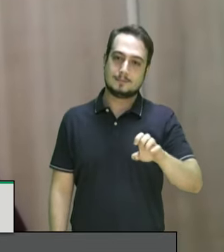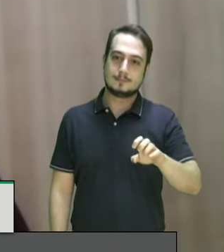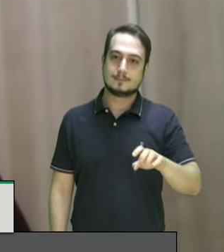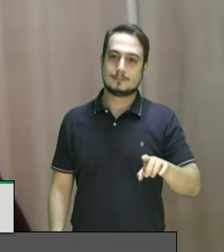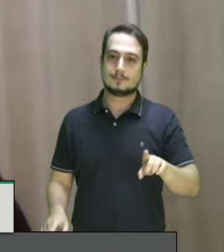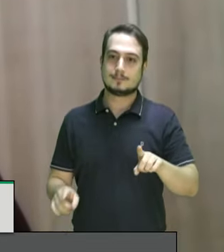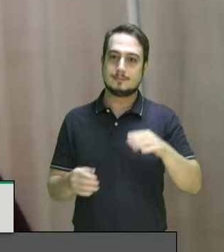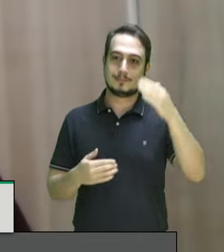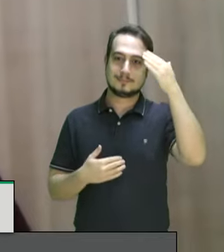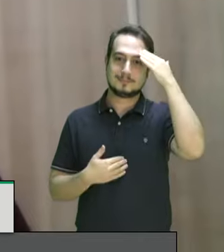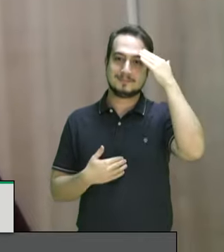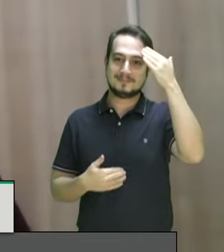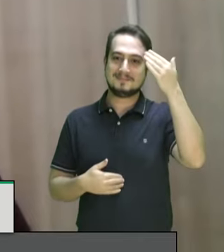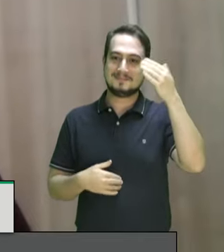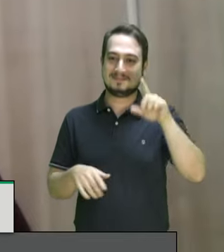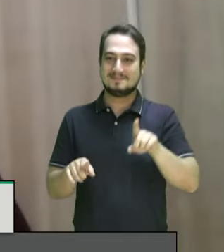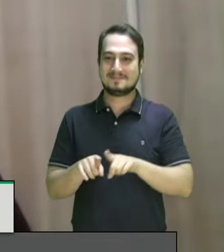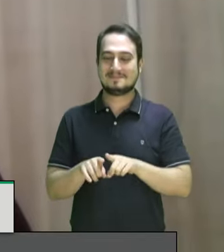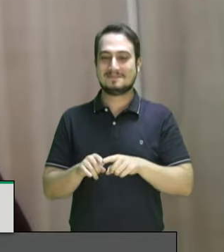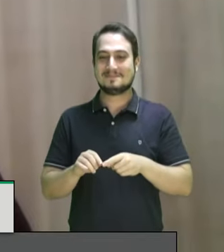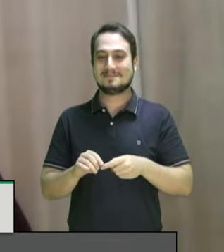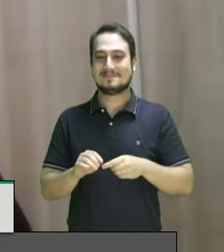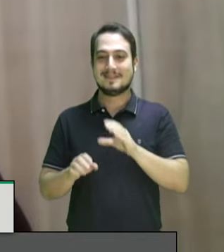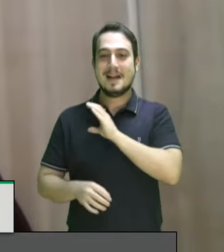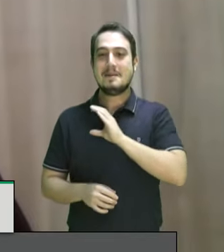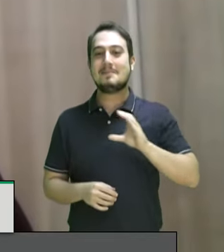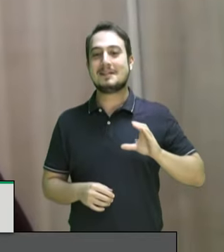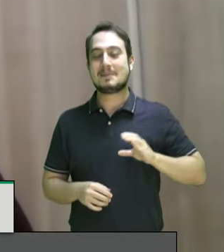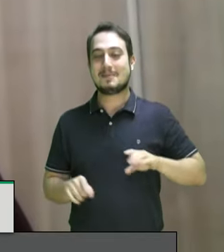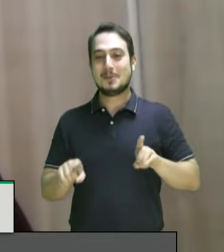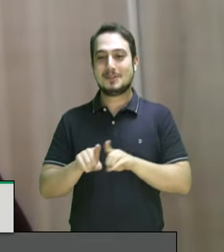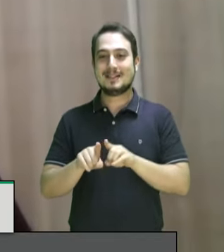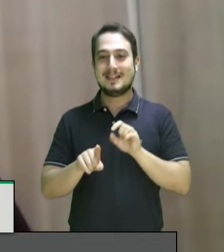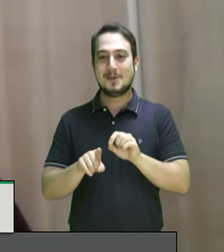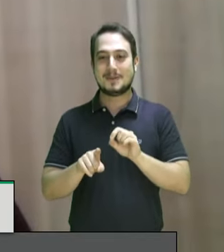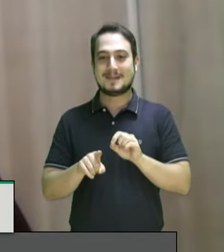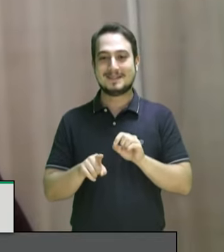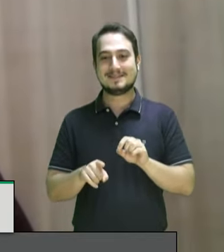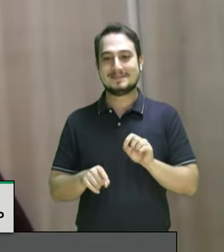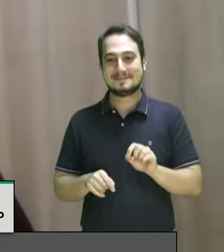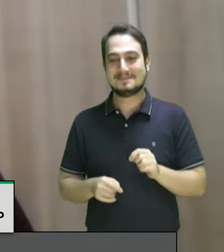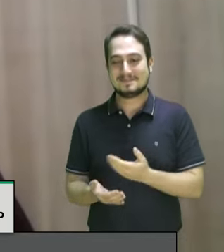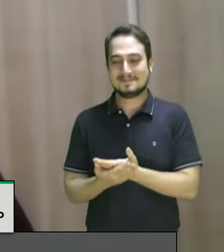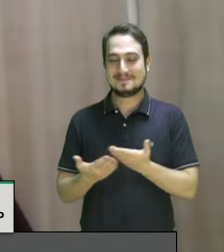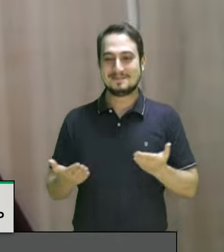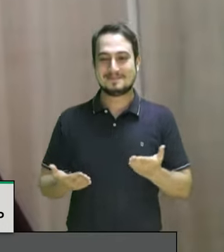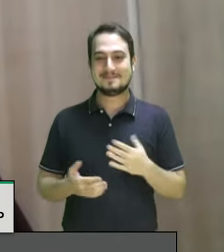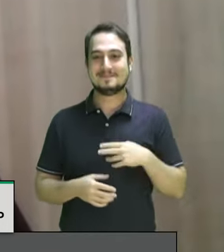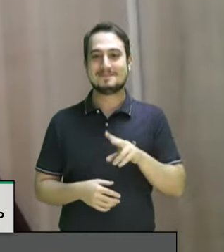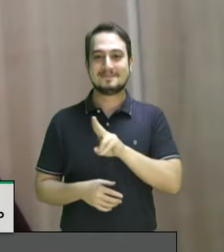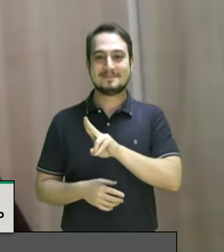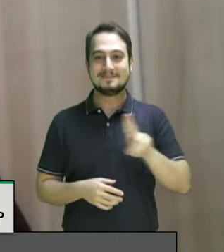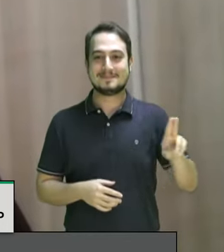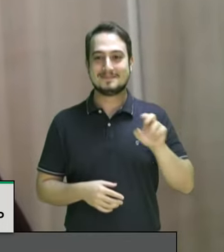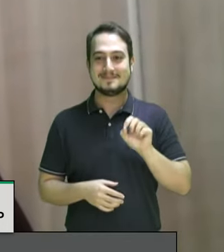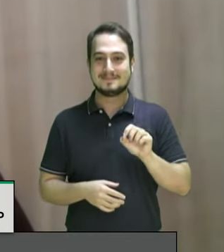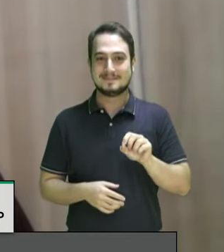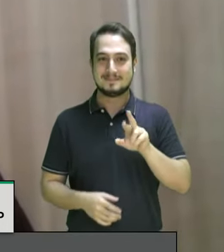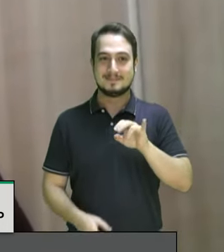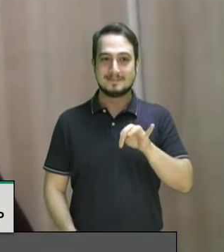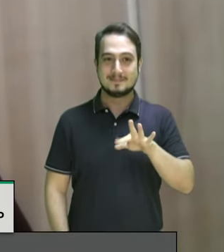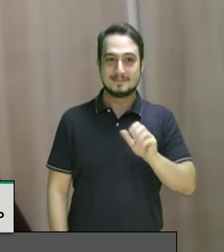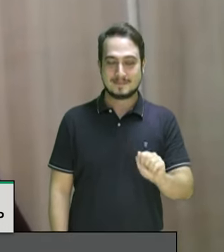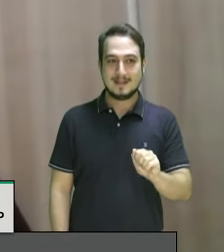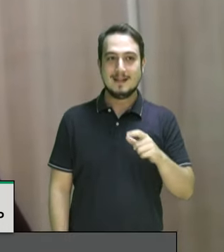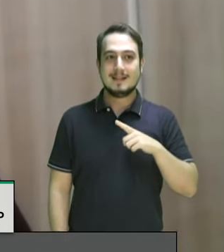também a toda a comissão de direitos humanos e minorias da câmara dos deputados pelo trabalho feito meu nome é Rita sou defensora pública do Distrito